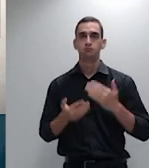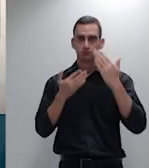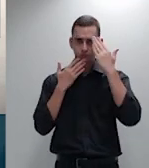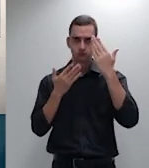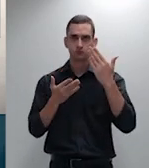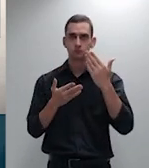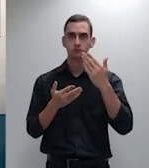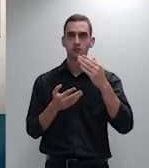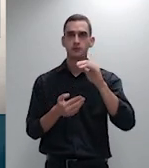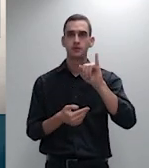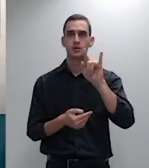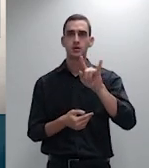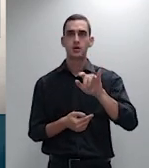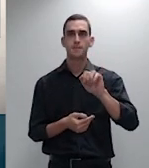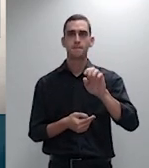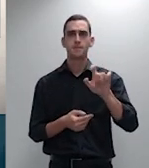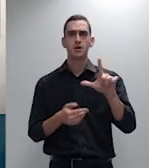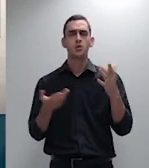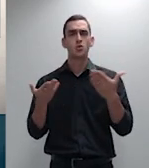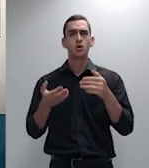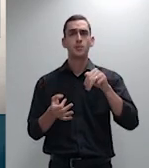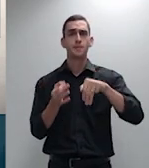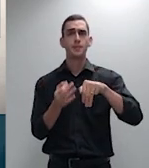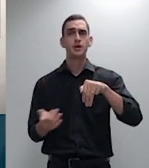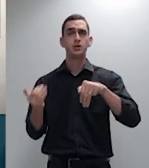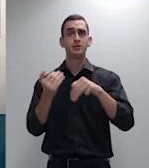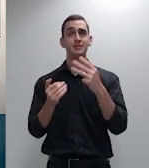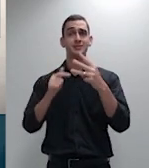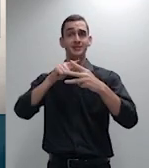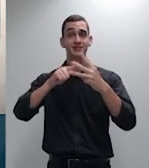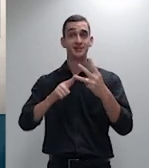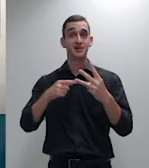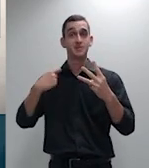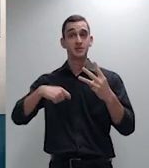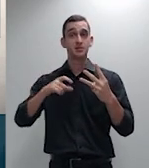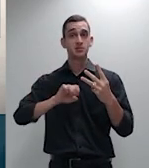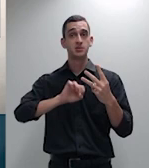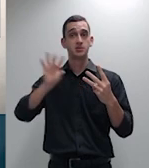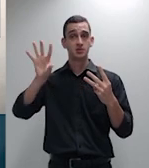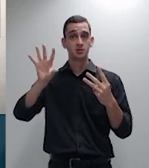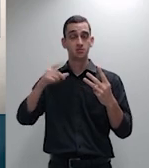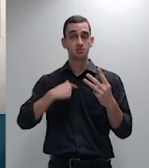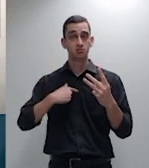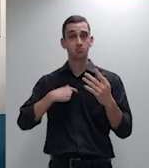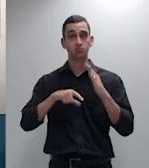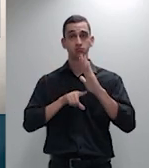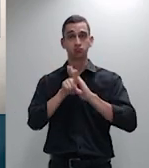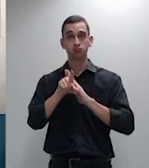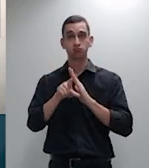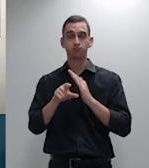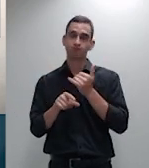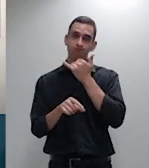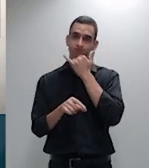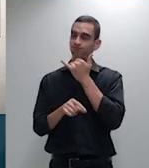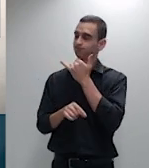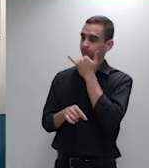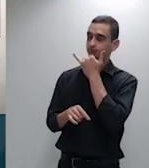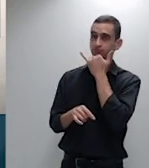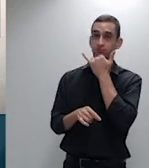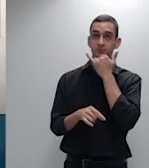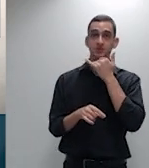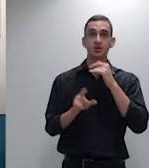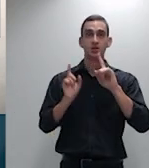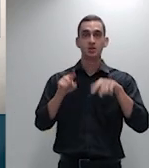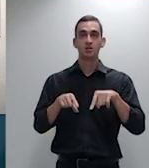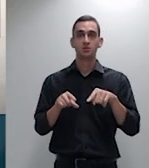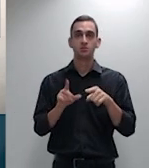eu vou ter que sair do presidente pedindo desculpa já agora até um pouquinho antes das 18 até tempo que tem um